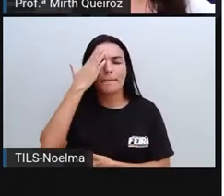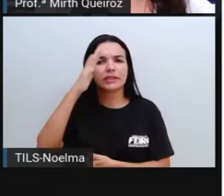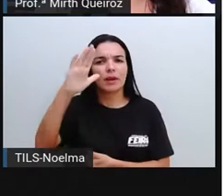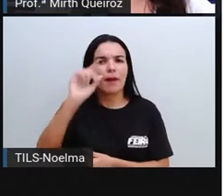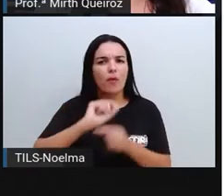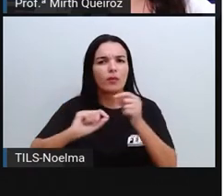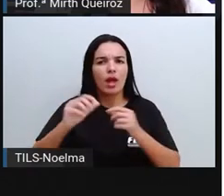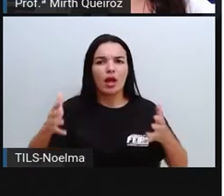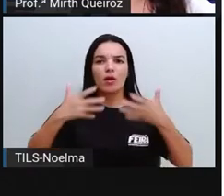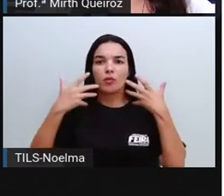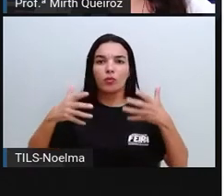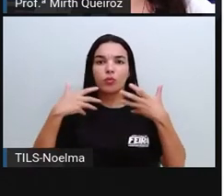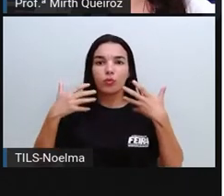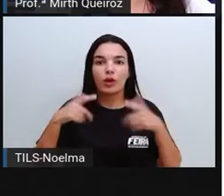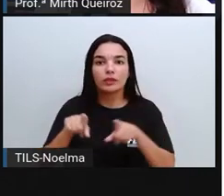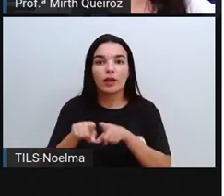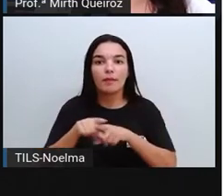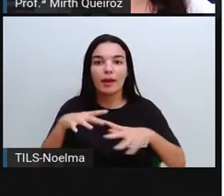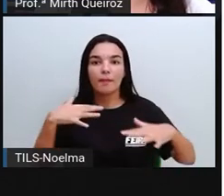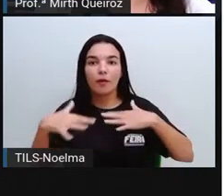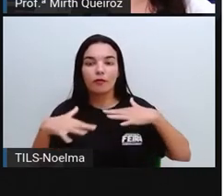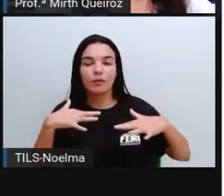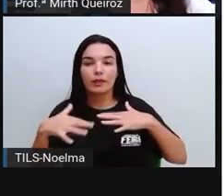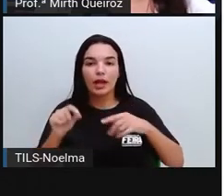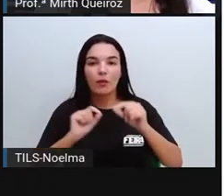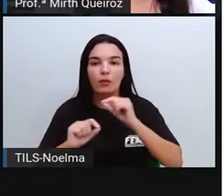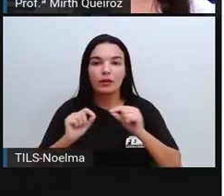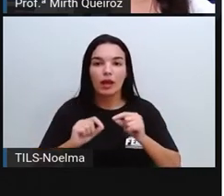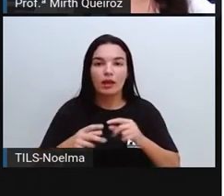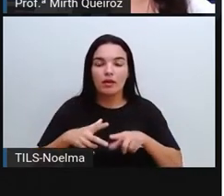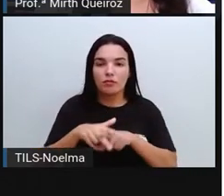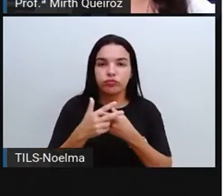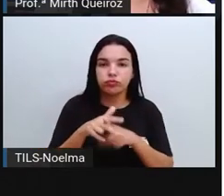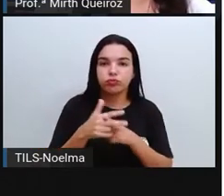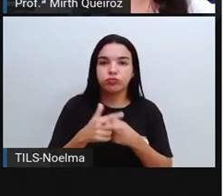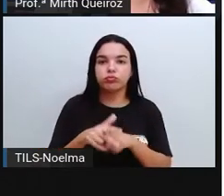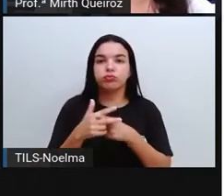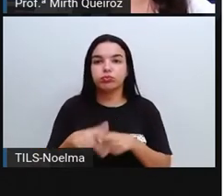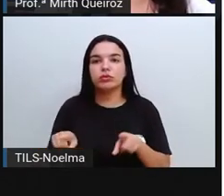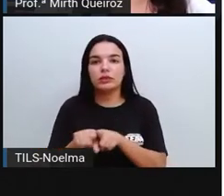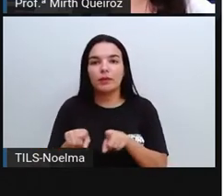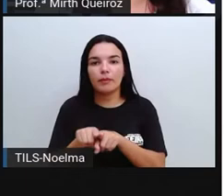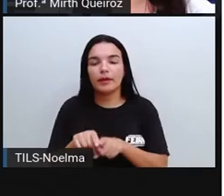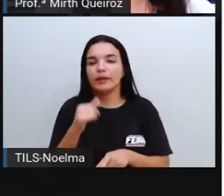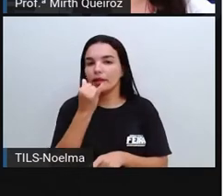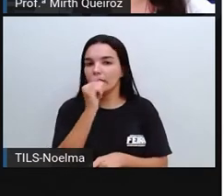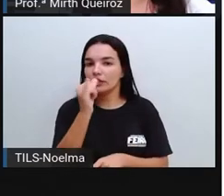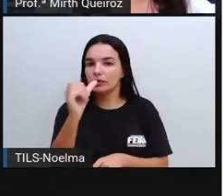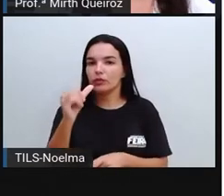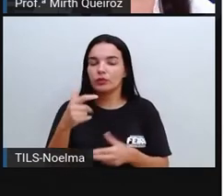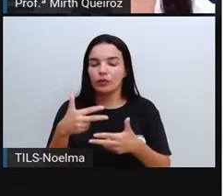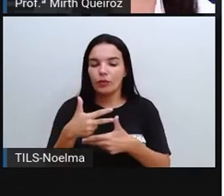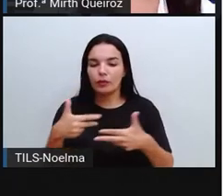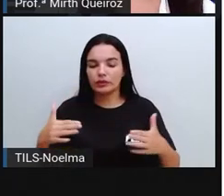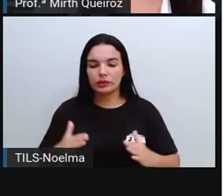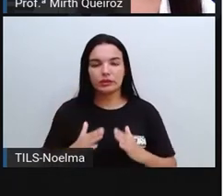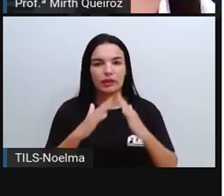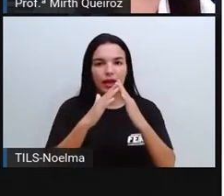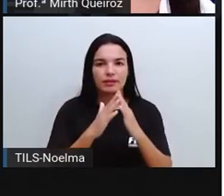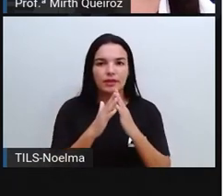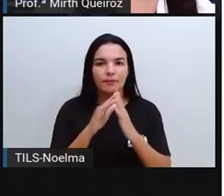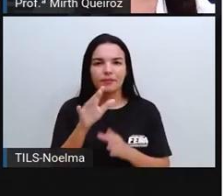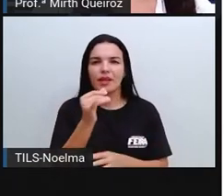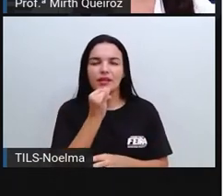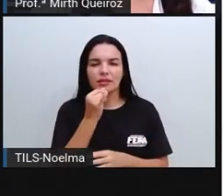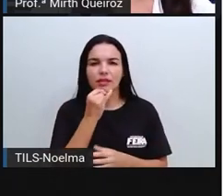calor e força usada para movimentar motores e fazer funcionar equipamentos elétricos e eletrônicos. Como é